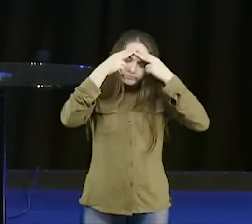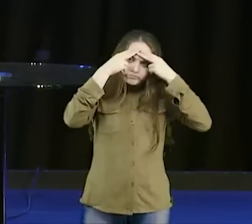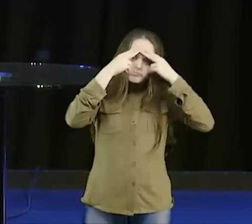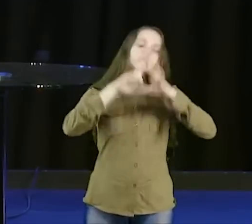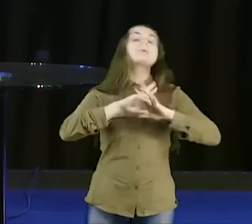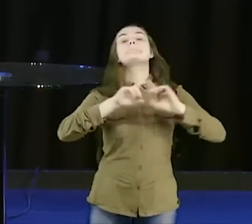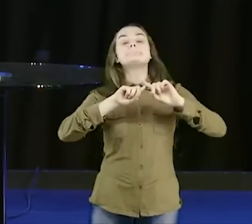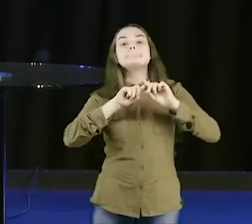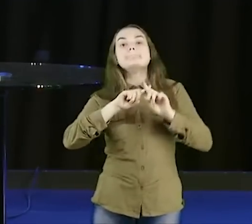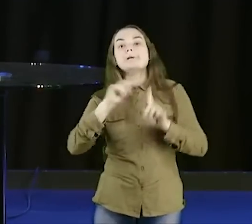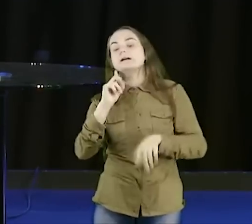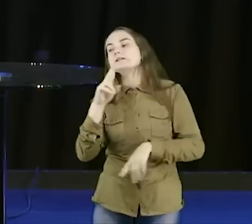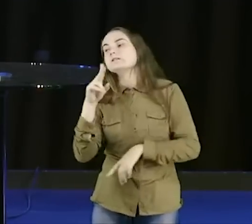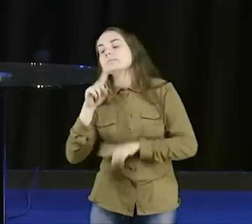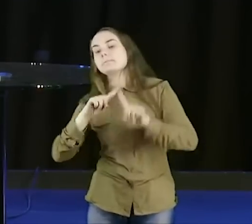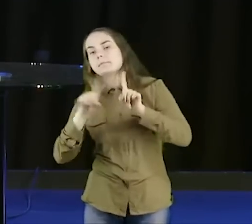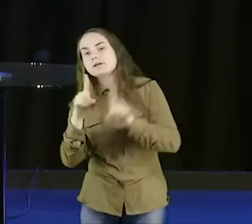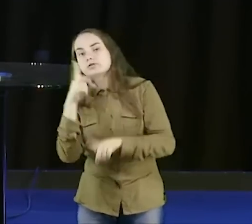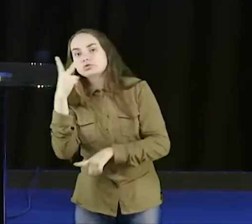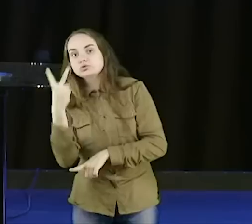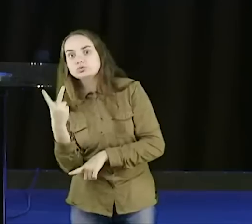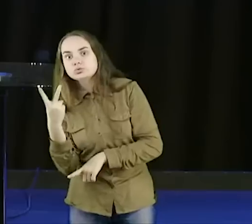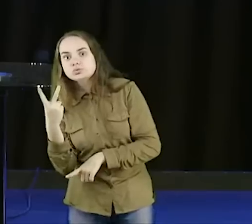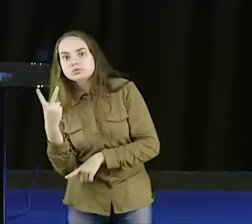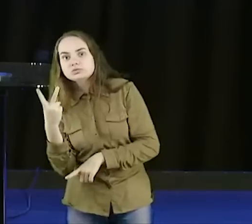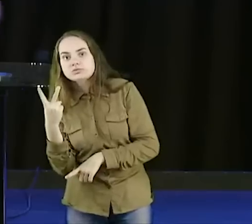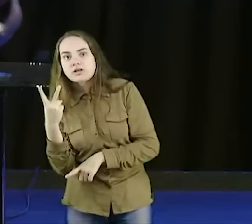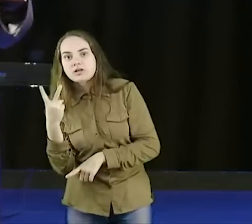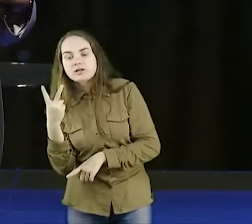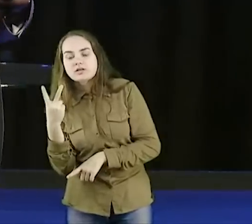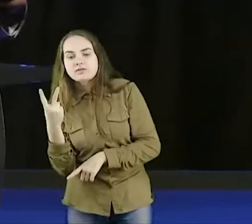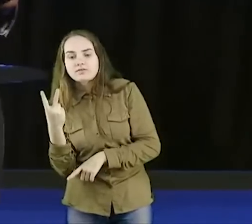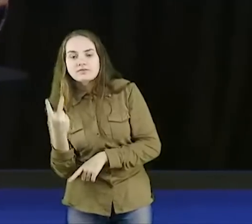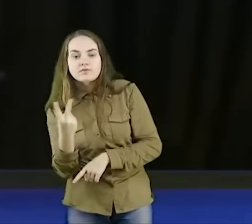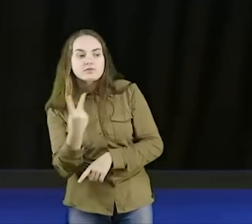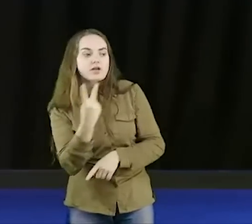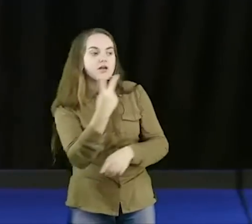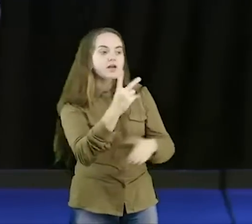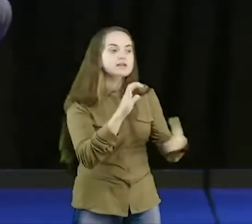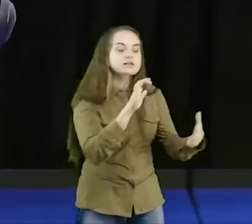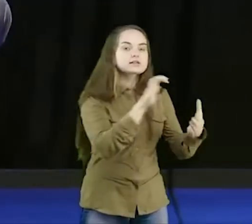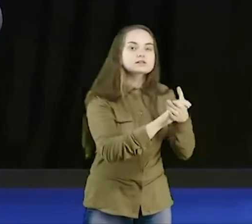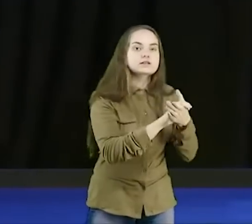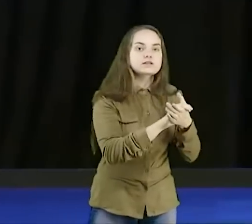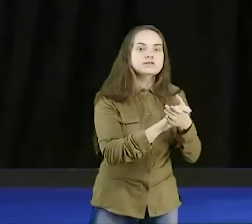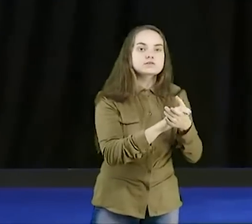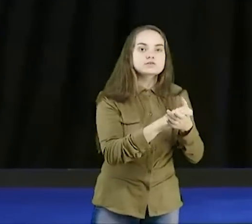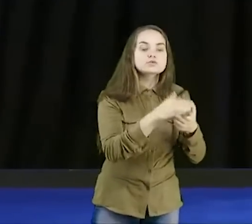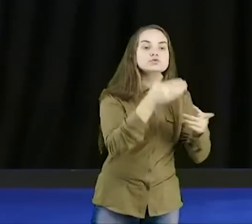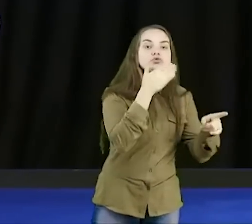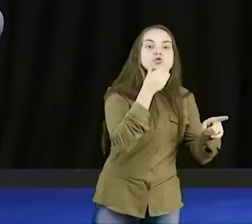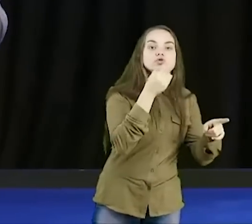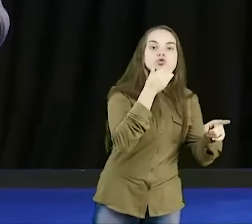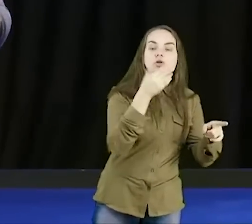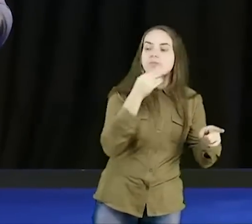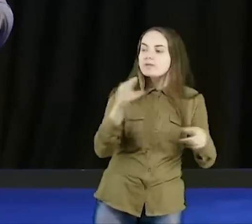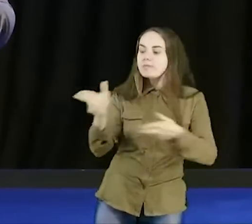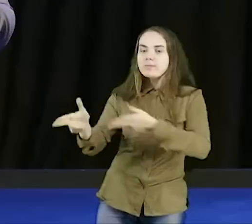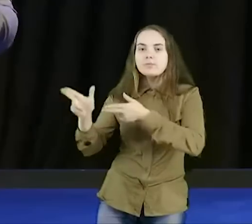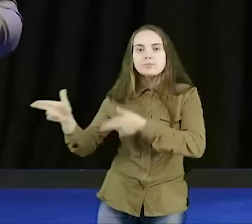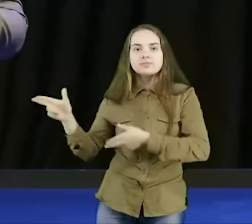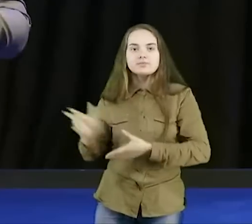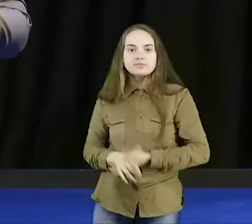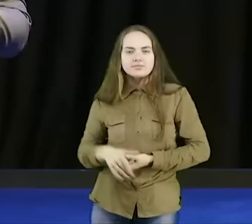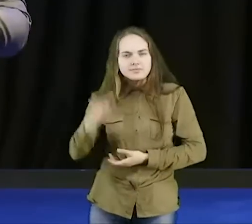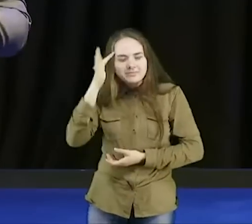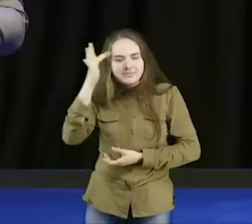duas delas, se casaram, com aqueles homens, que estavam ameaçando elas, você imagina, você